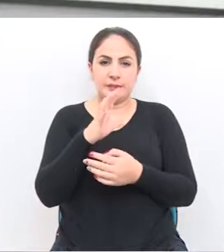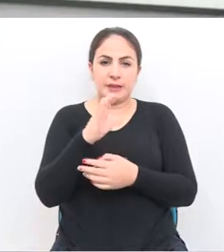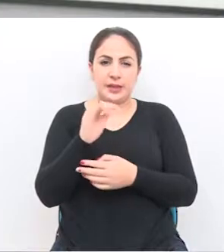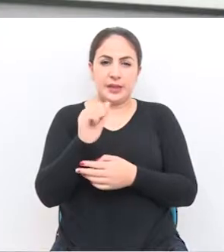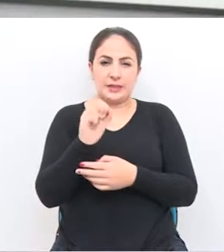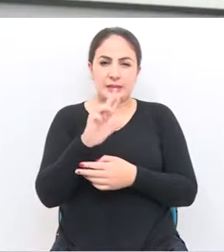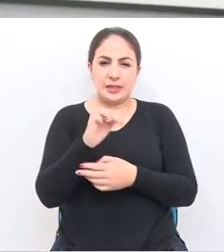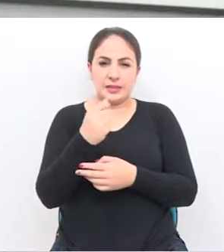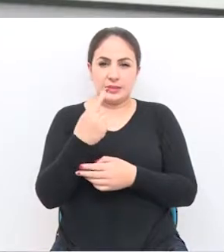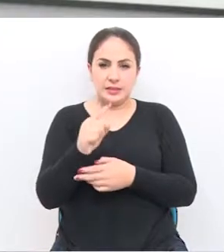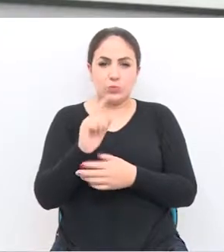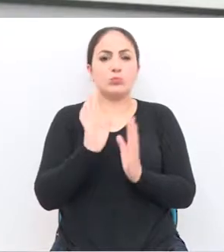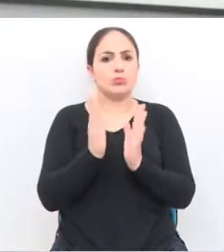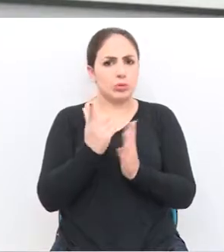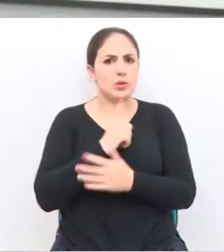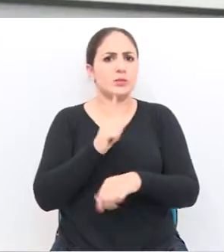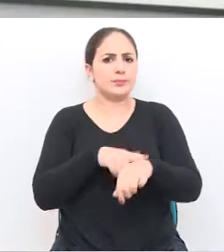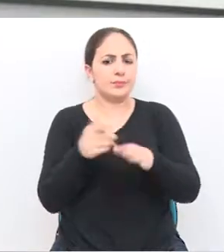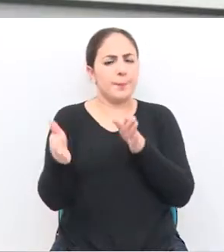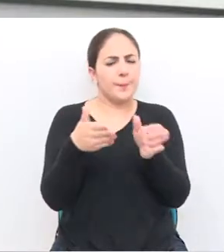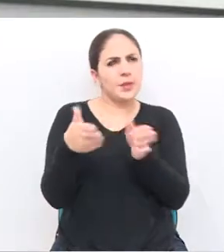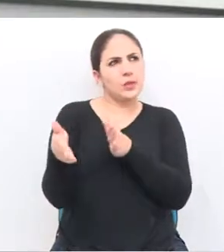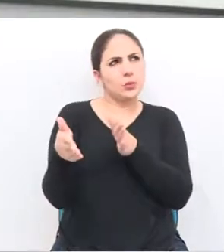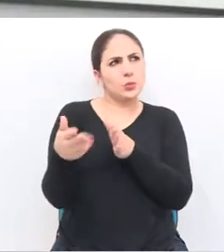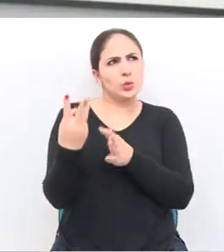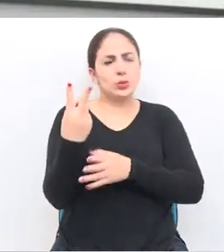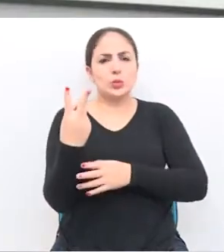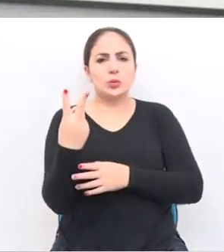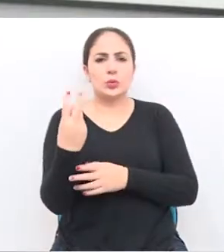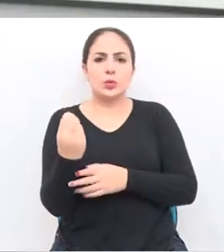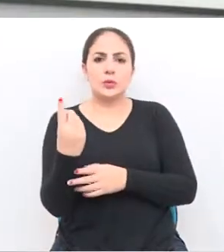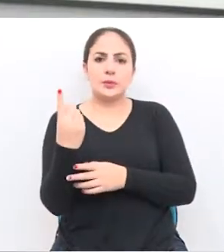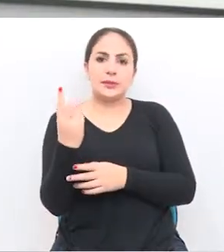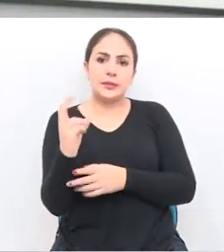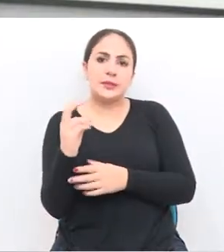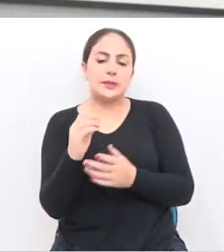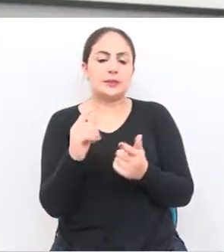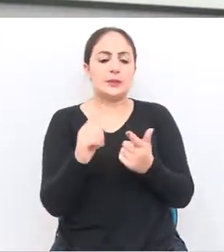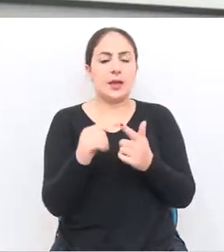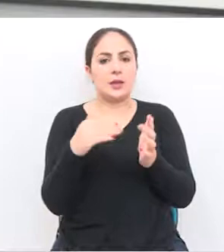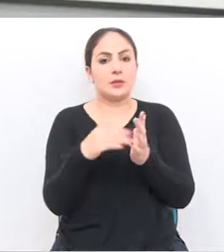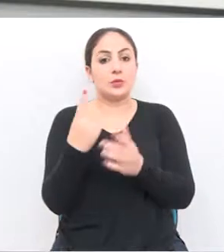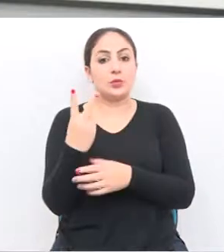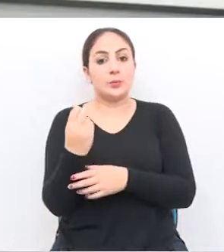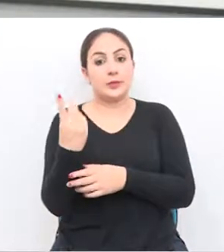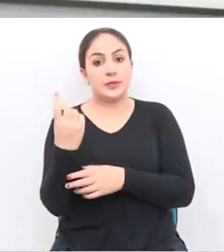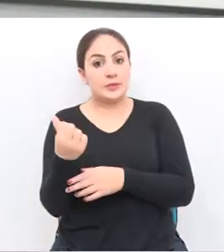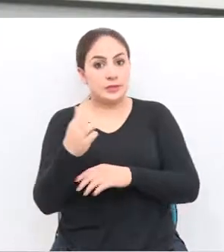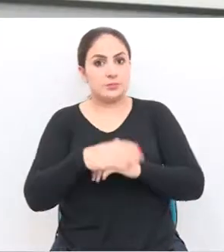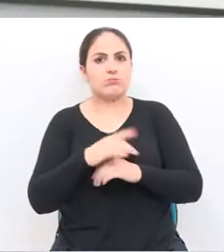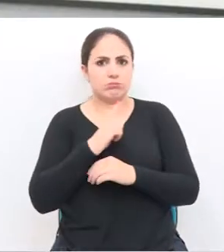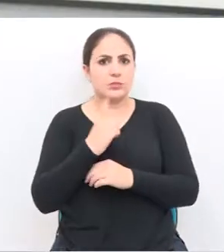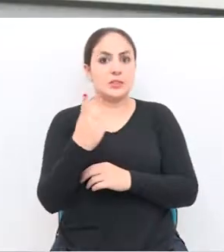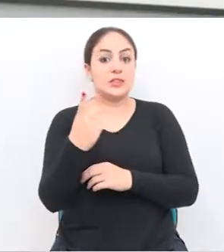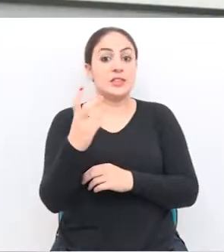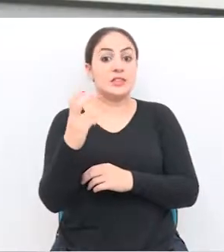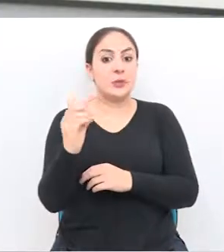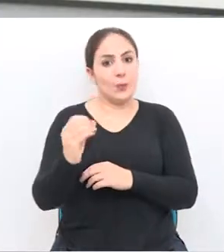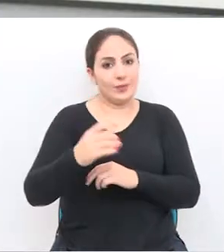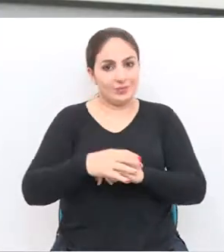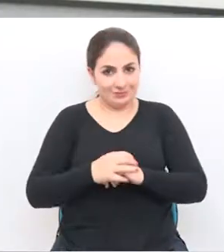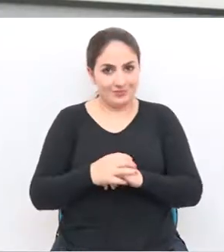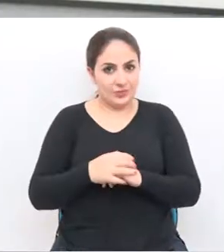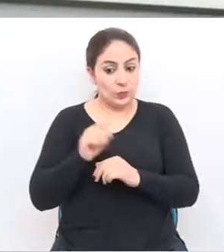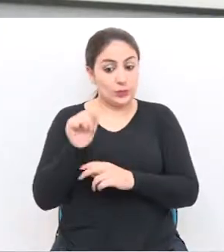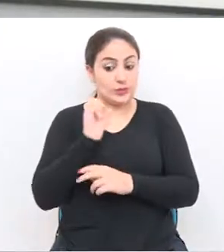já teve no período de 2015 e 2016. Onde, com essa forma, com esse